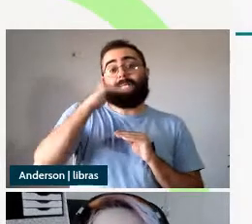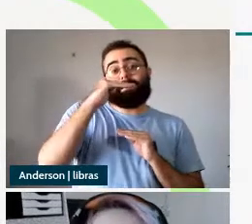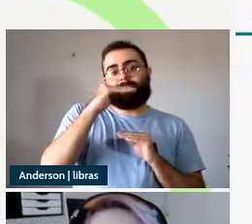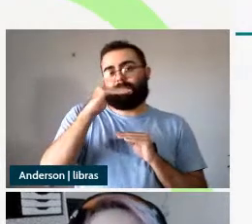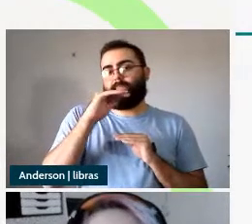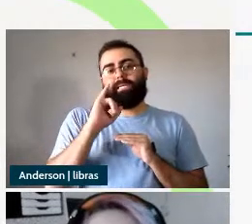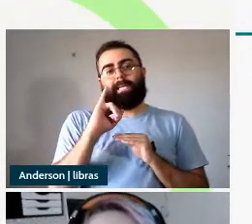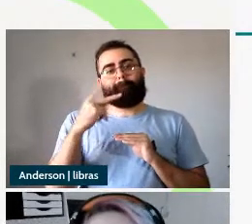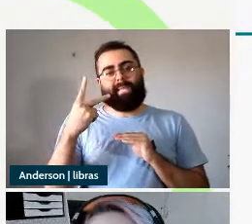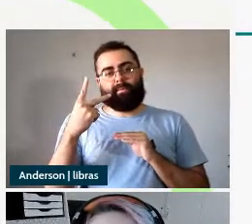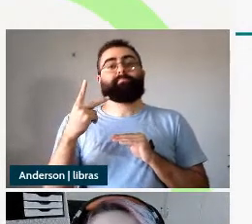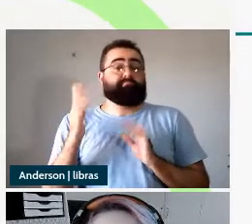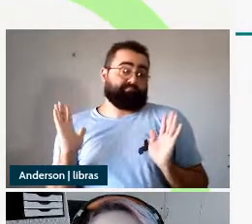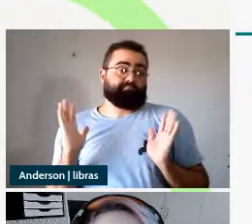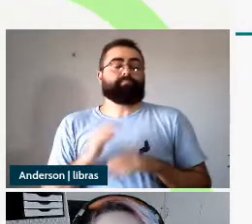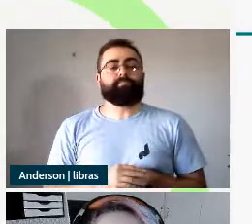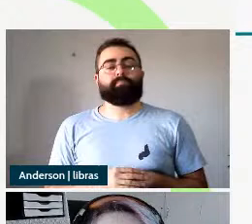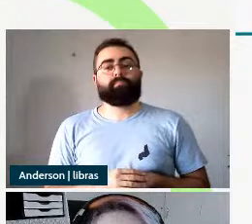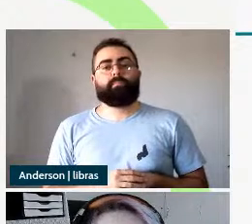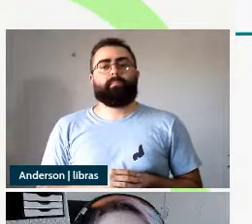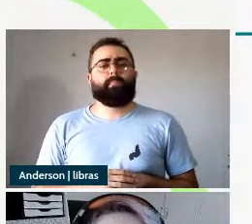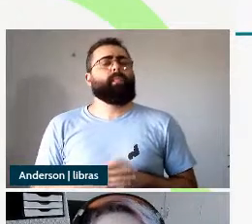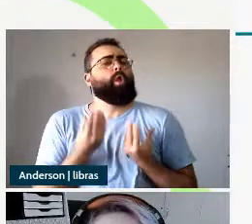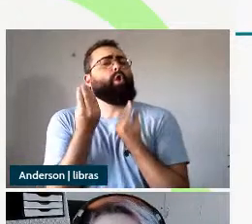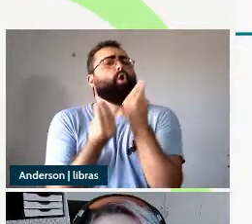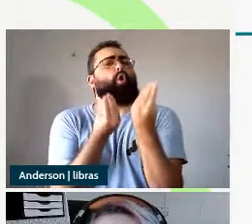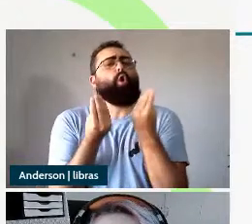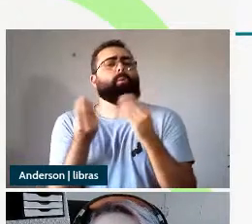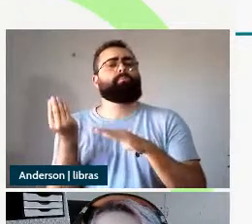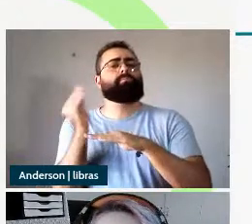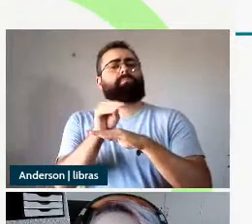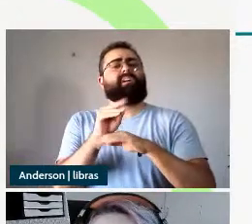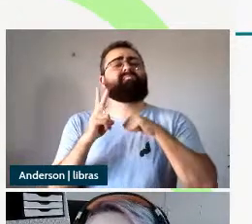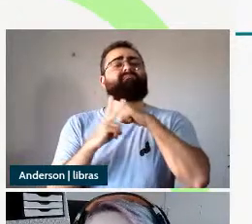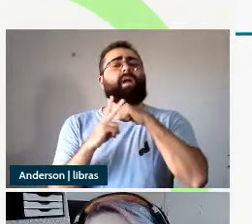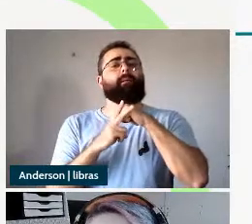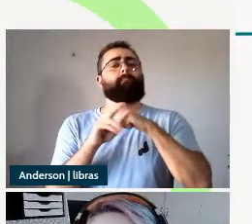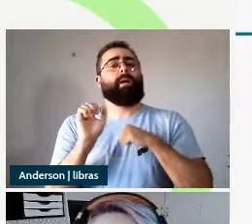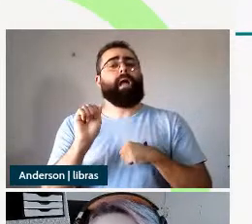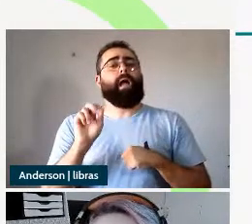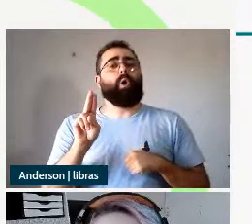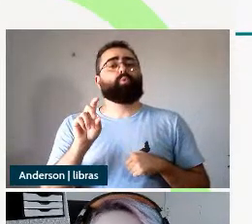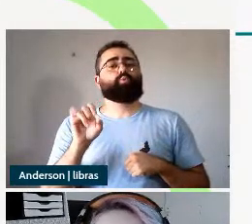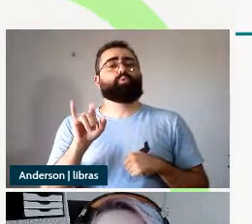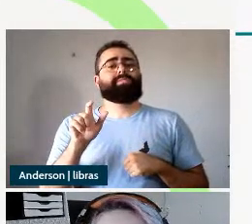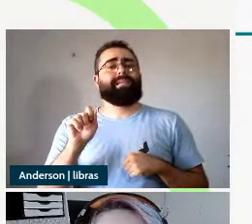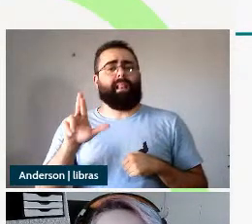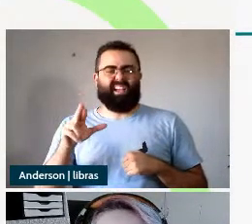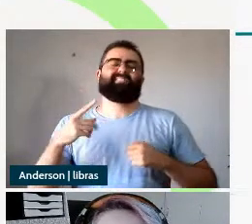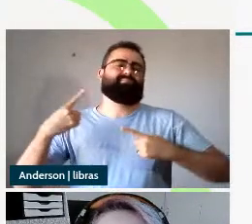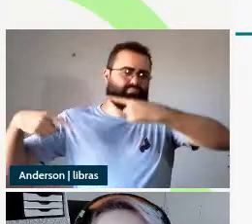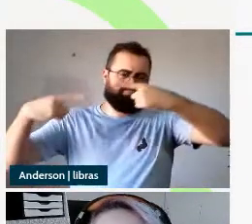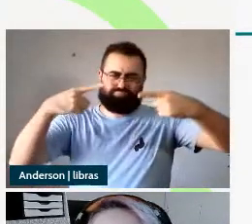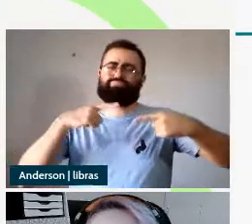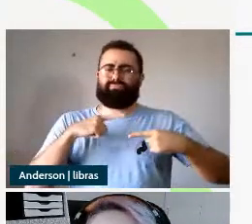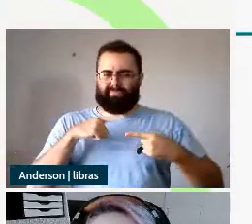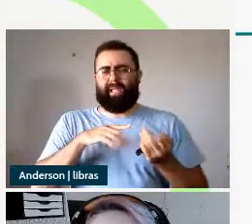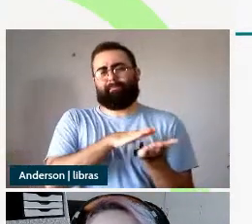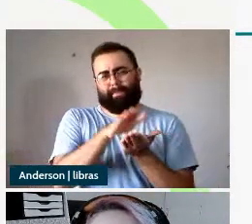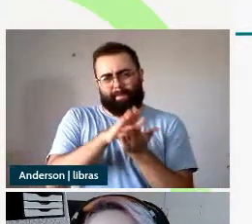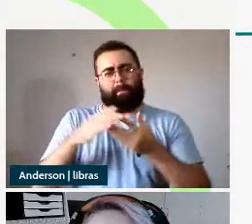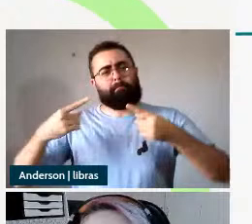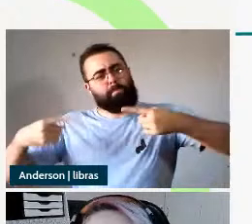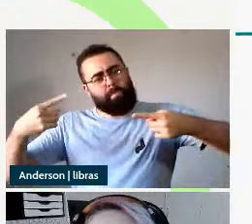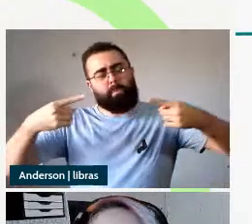quanto aos auxiliares a gente tem que o estatuto dos auxiliares é bem discutido na literatura e não só o